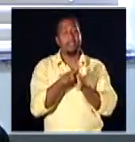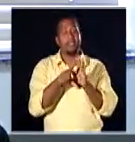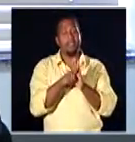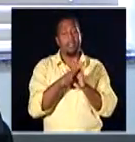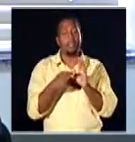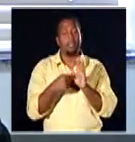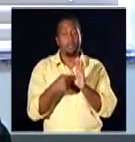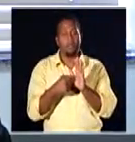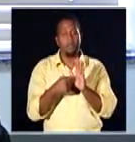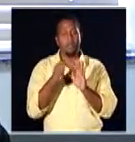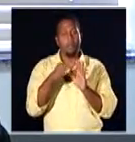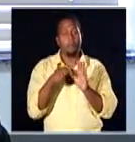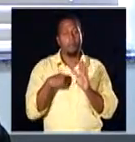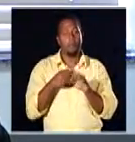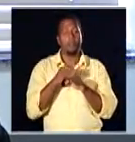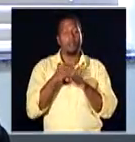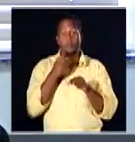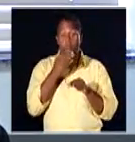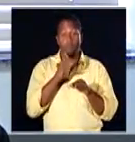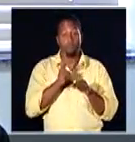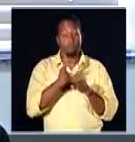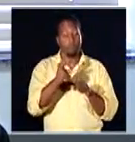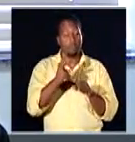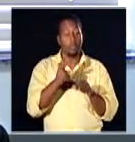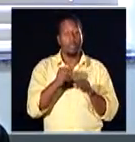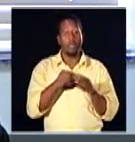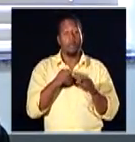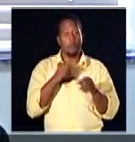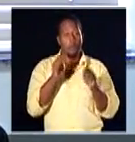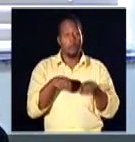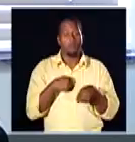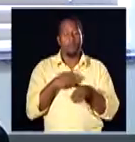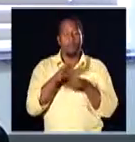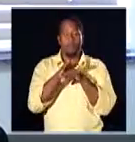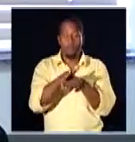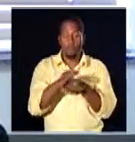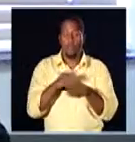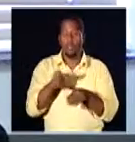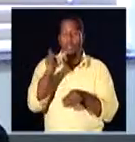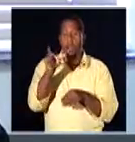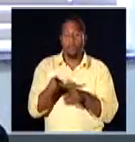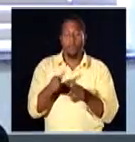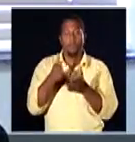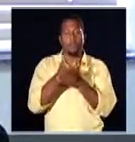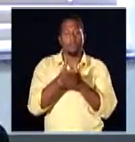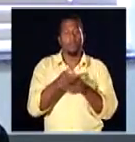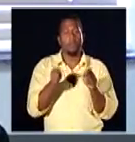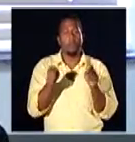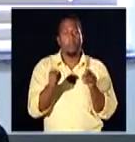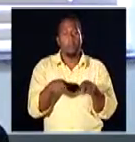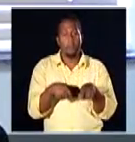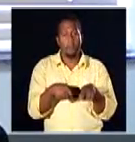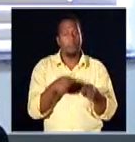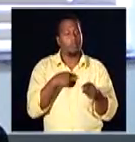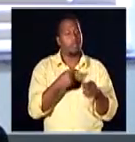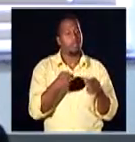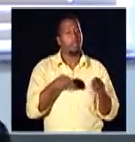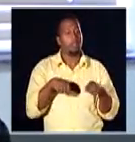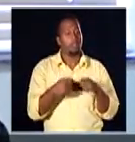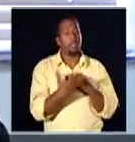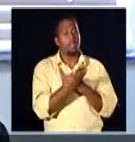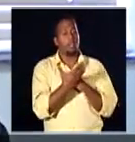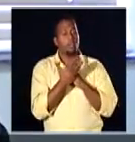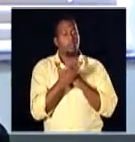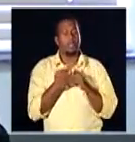em massa, era necessária uma legislação forte, protetiva e eficiente para assegurar as garantias desses consumidores